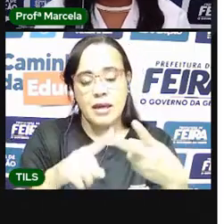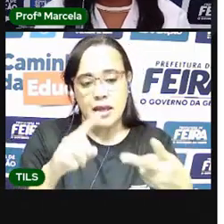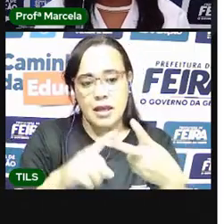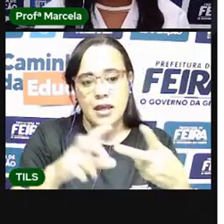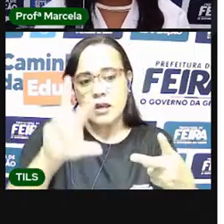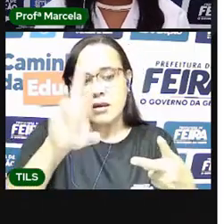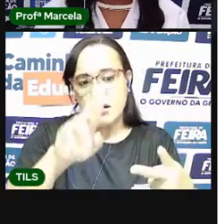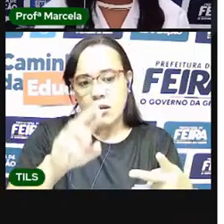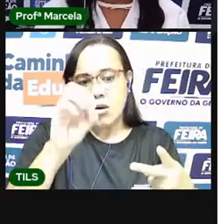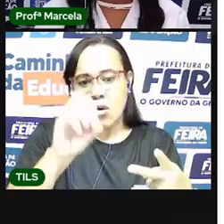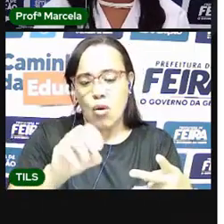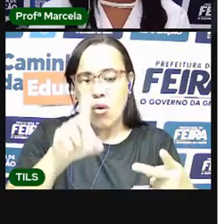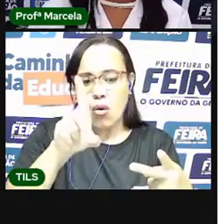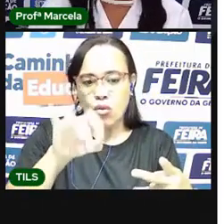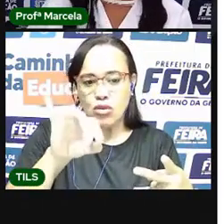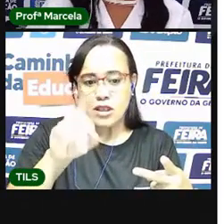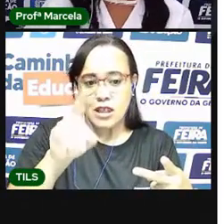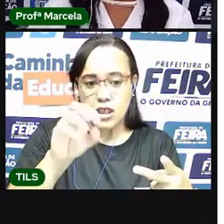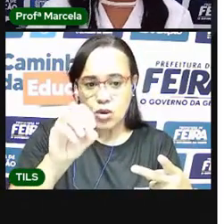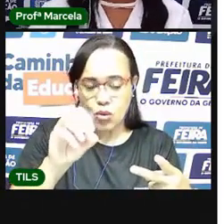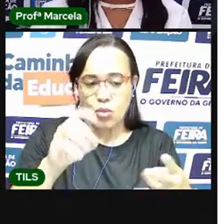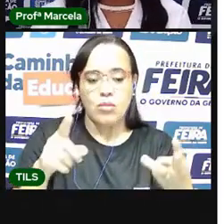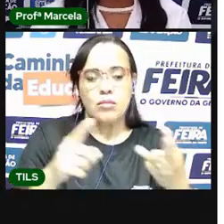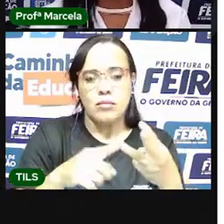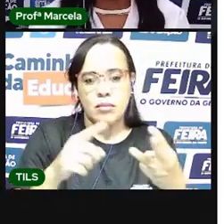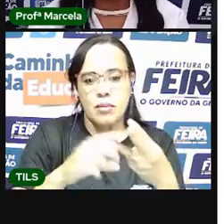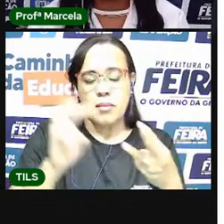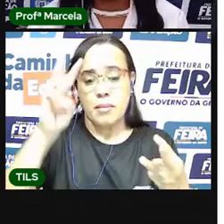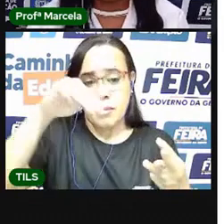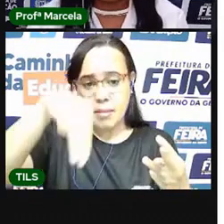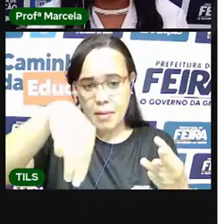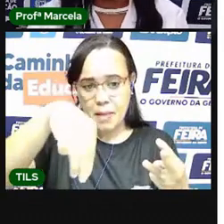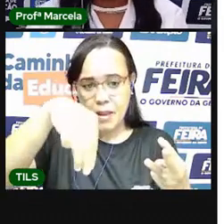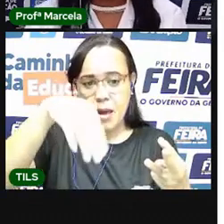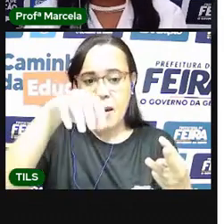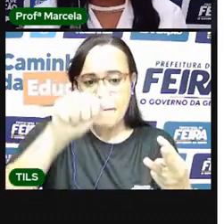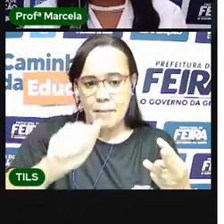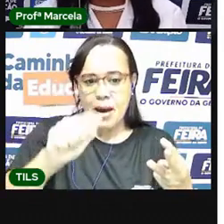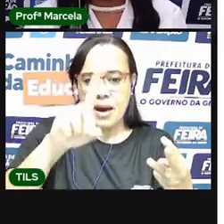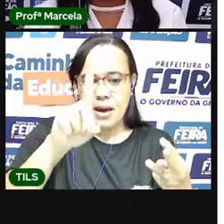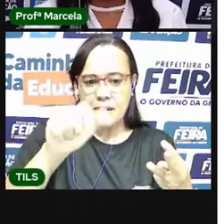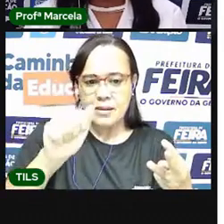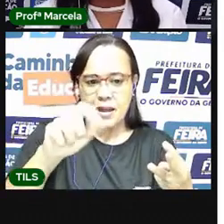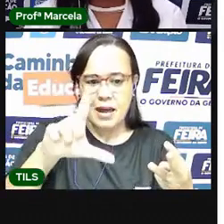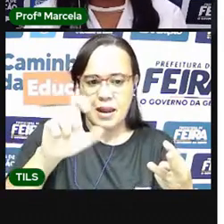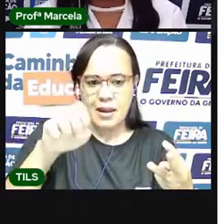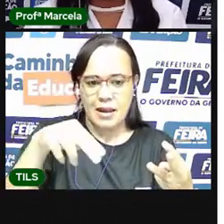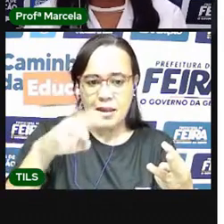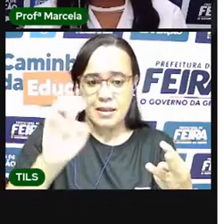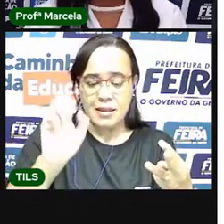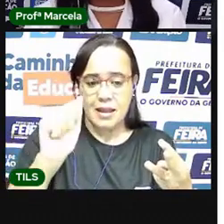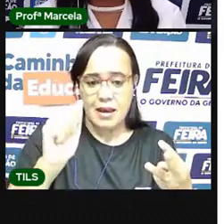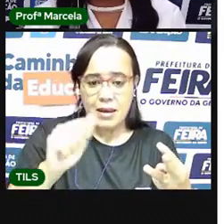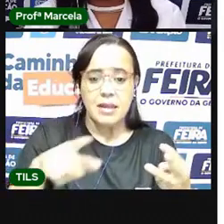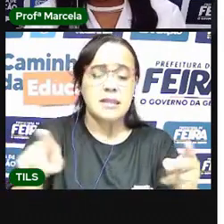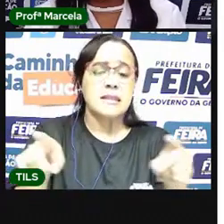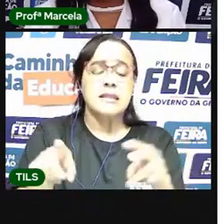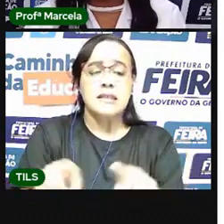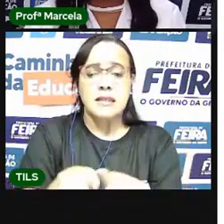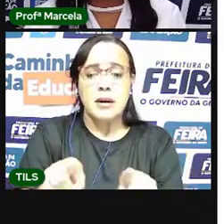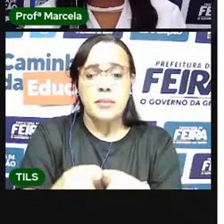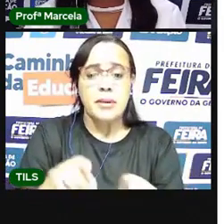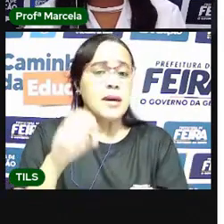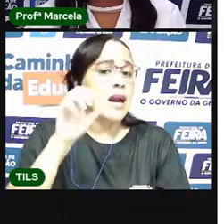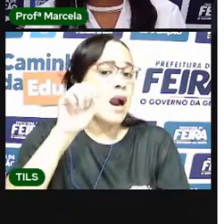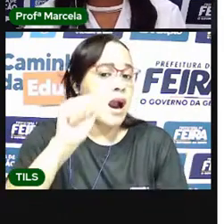Madalena. Ana. Todos esses nomes são de origem europeia. Ó. Vamos ver como é que